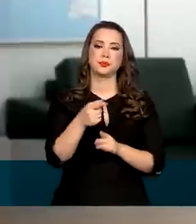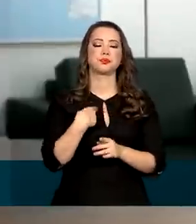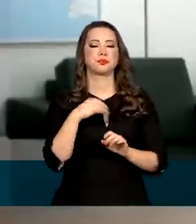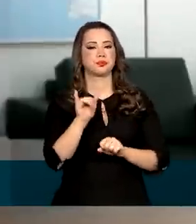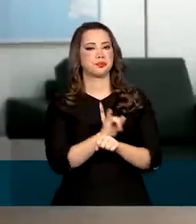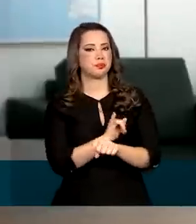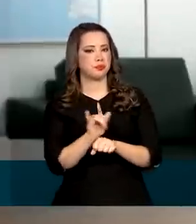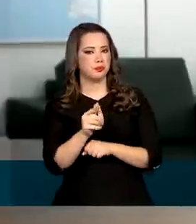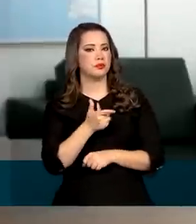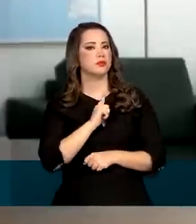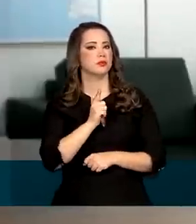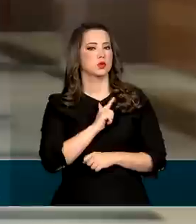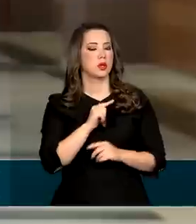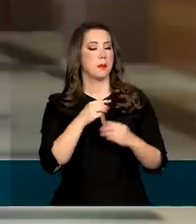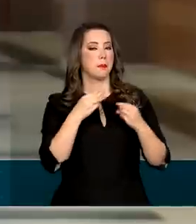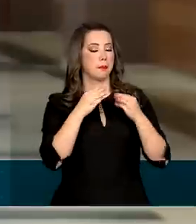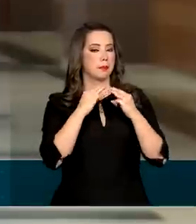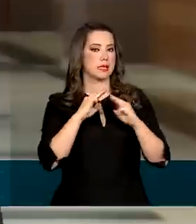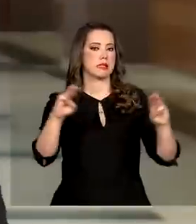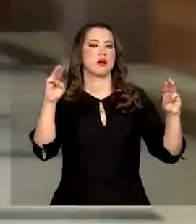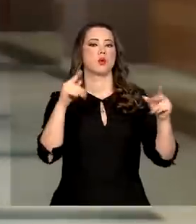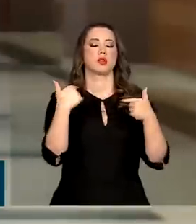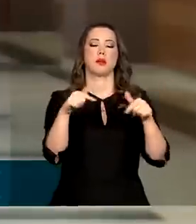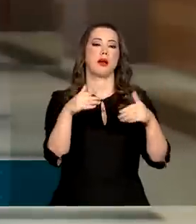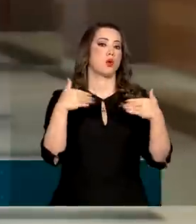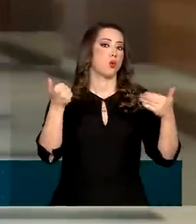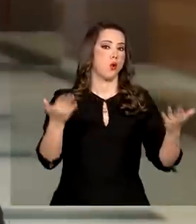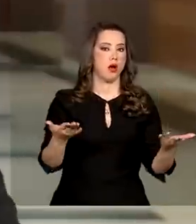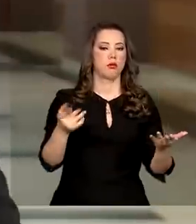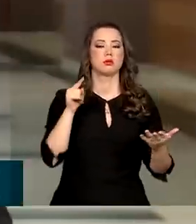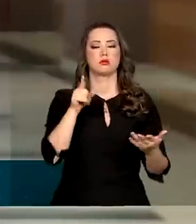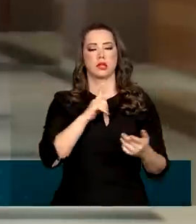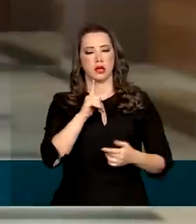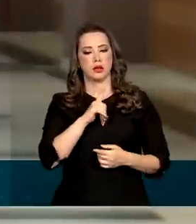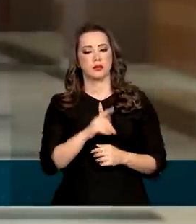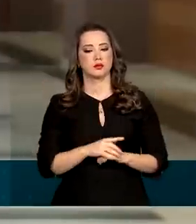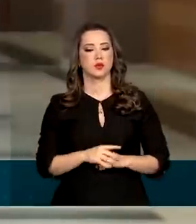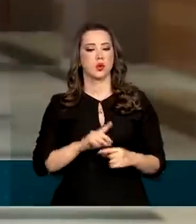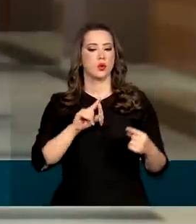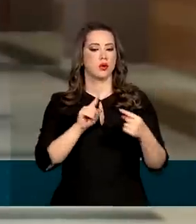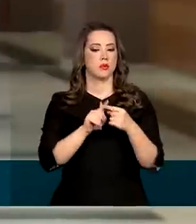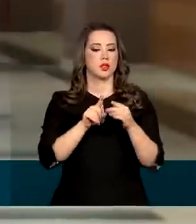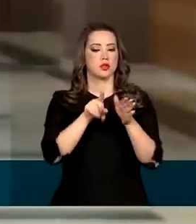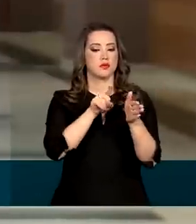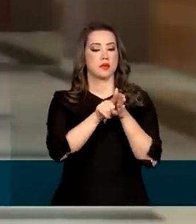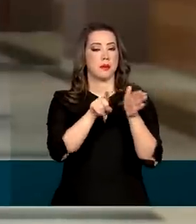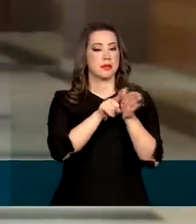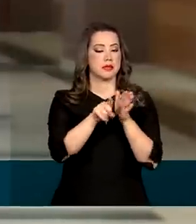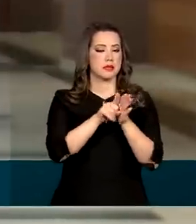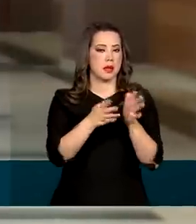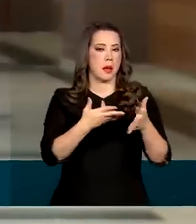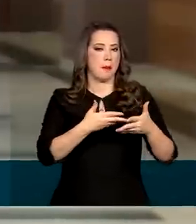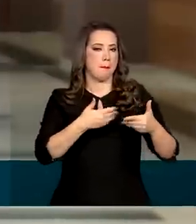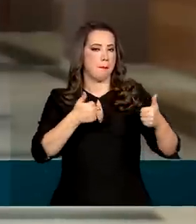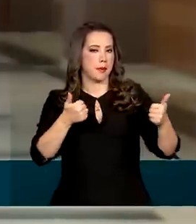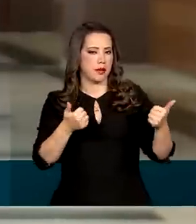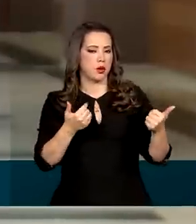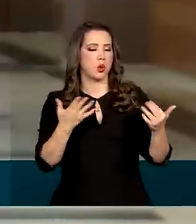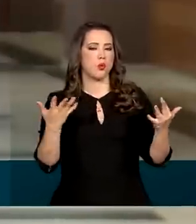estratégia, tem missão. O foco da pesquisa científica é melhorar a limpeza, a segurança e a